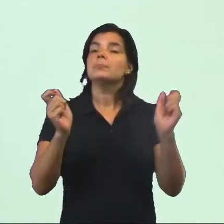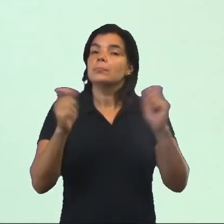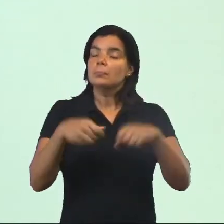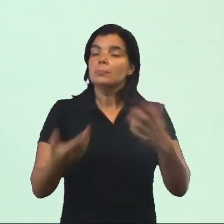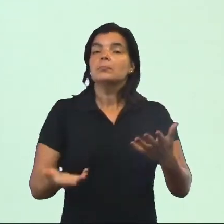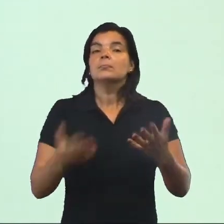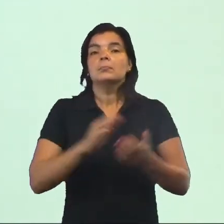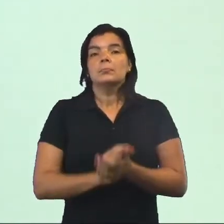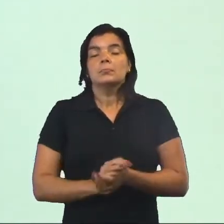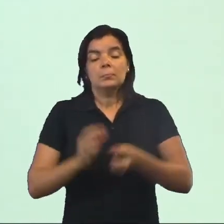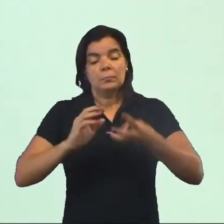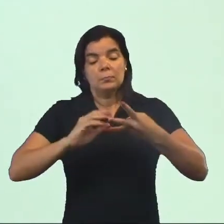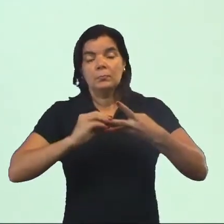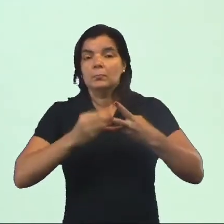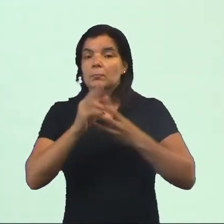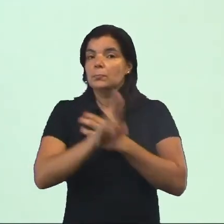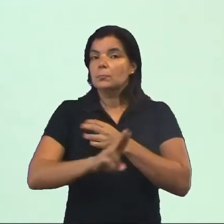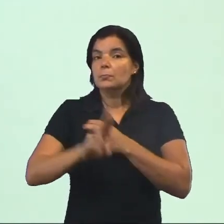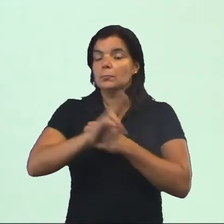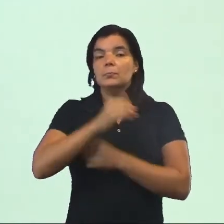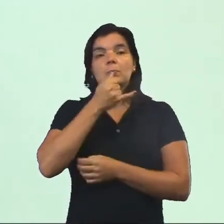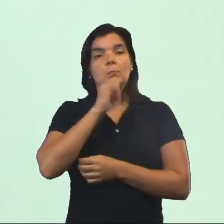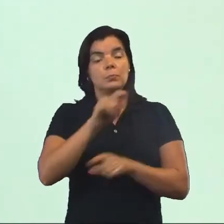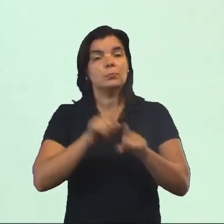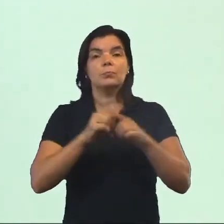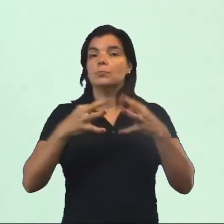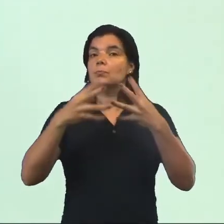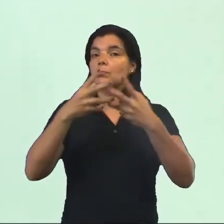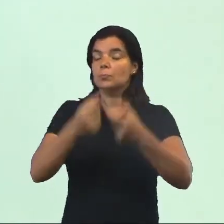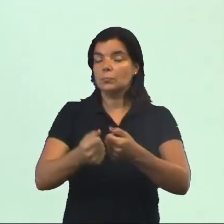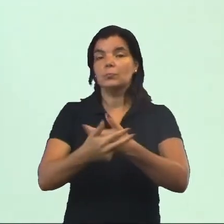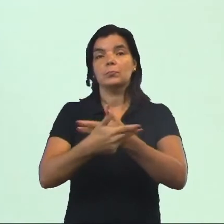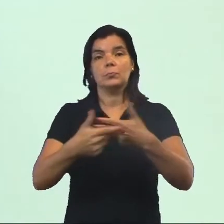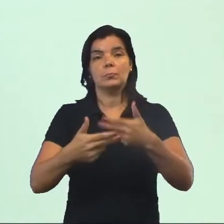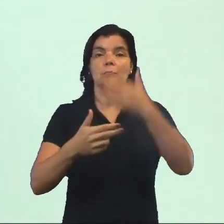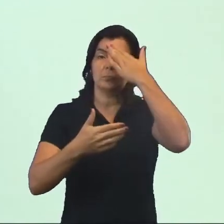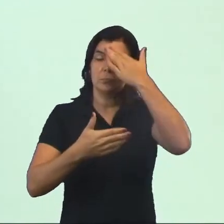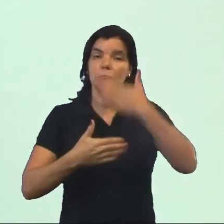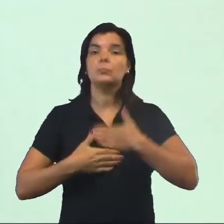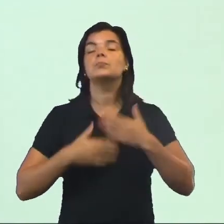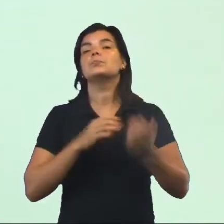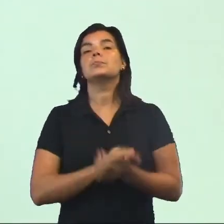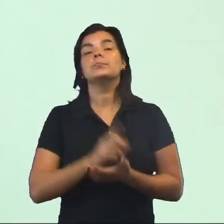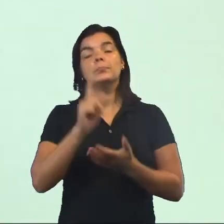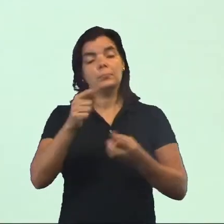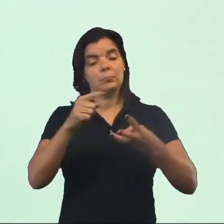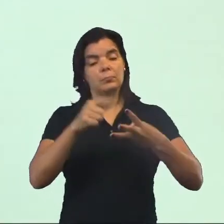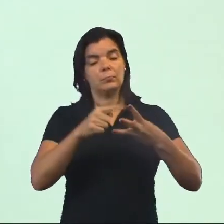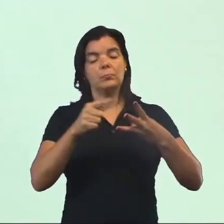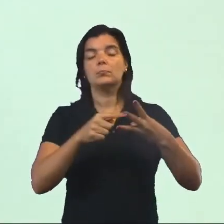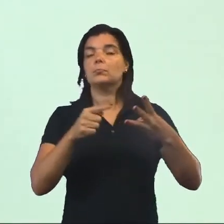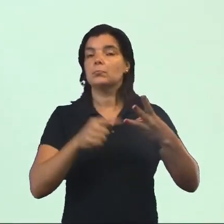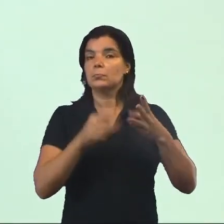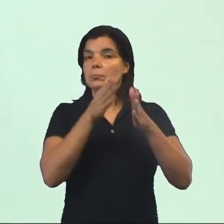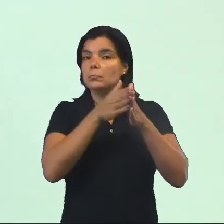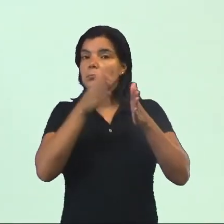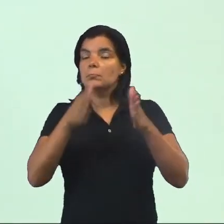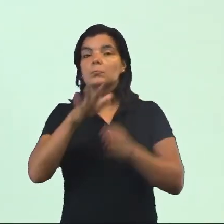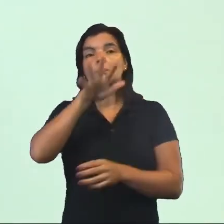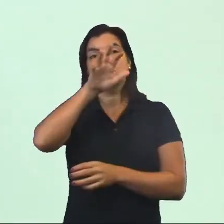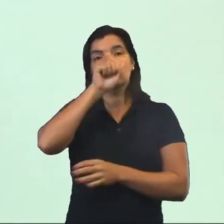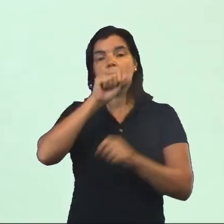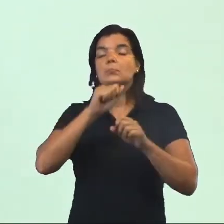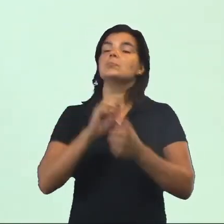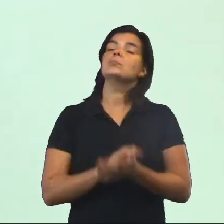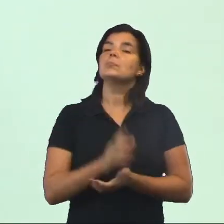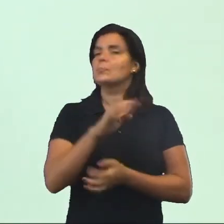para que a célula consiga utilizar essa energia em todas as suas funções. Tá bom? Então, essas são as três etapas da respiração.